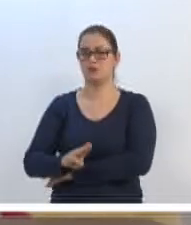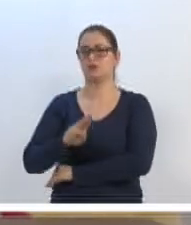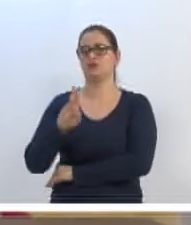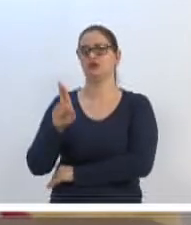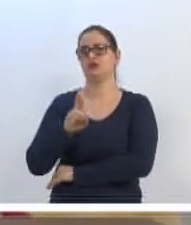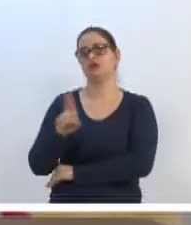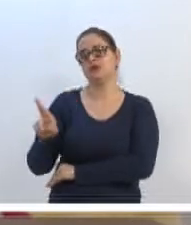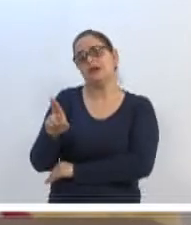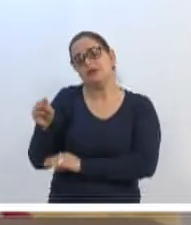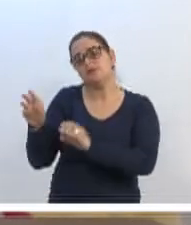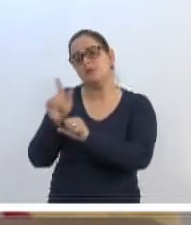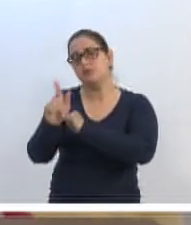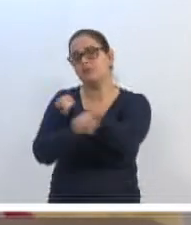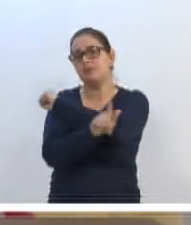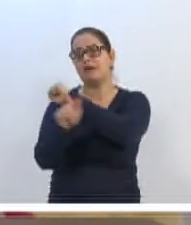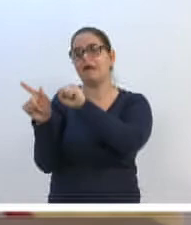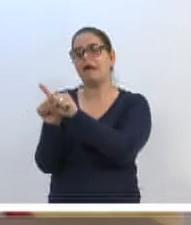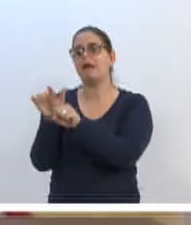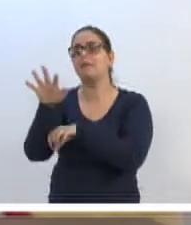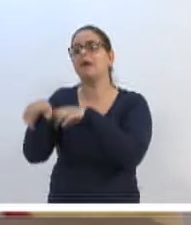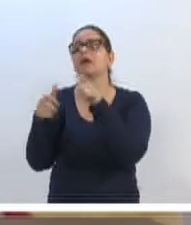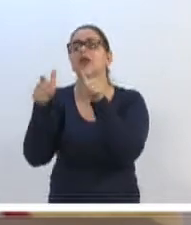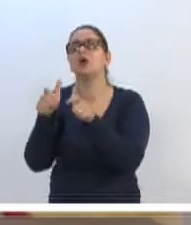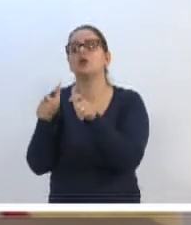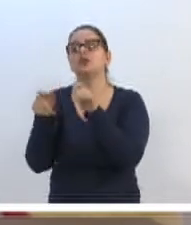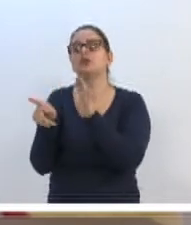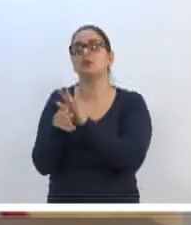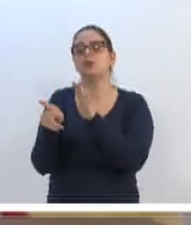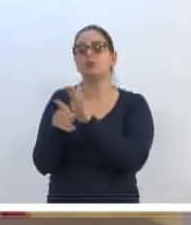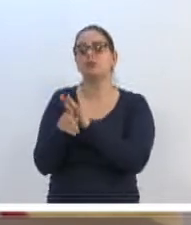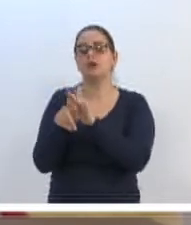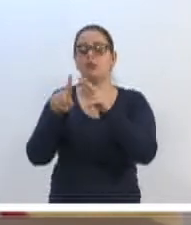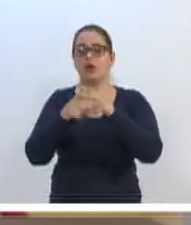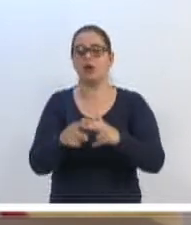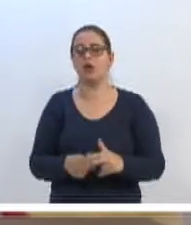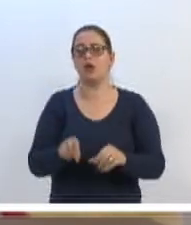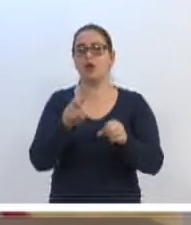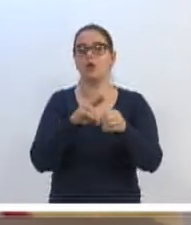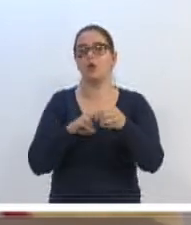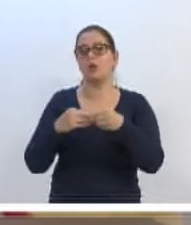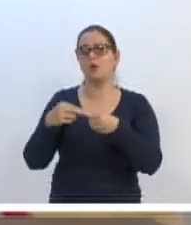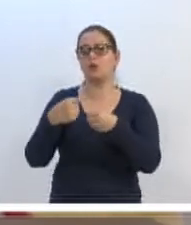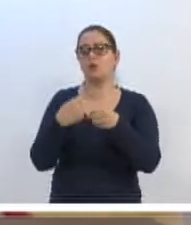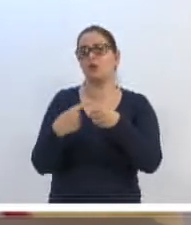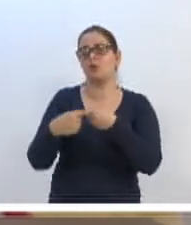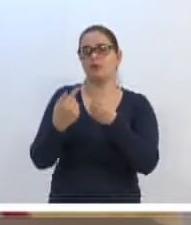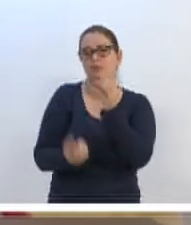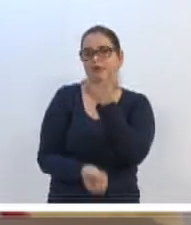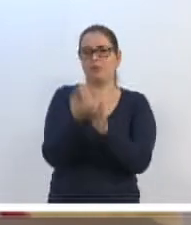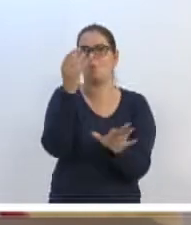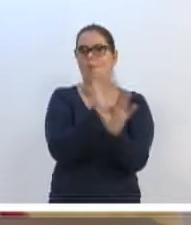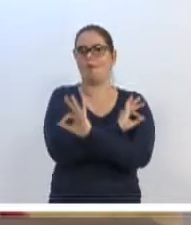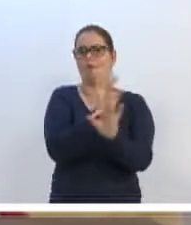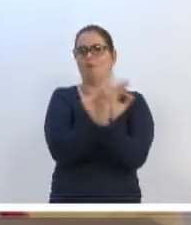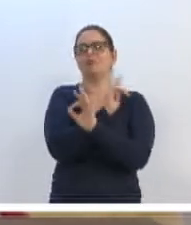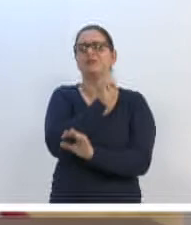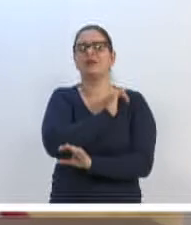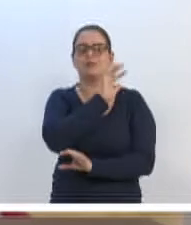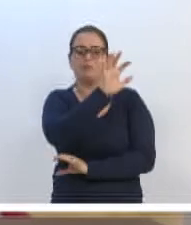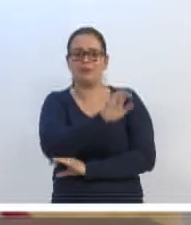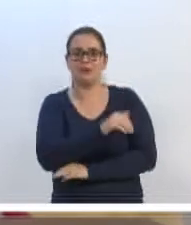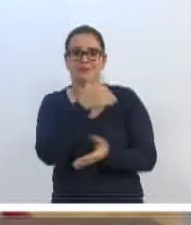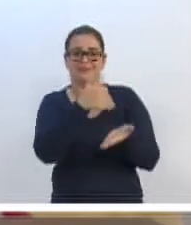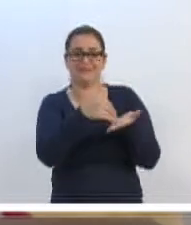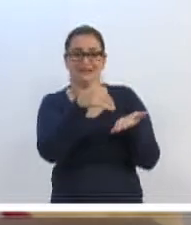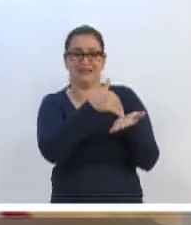Garcia, e a gente retira da onde? Da Secretaria Municipal de Conservação e Manutenção Urbana. Então, ninguém está criando absolutamente nada. A gente está tirando da